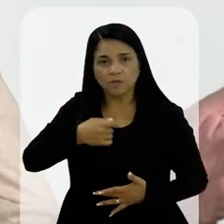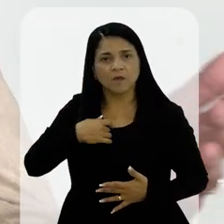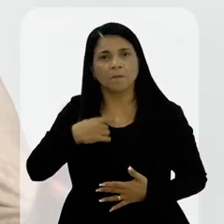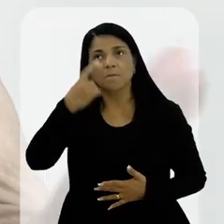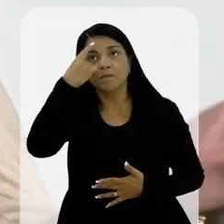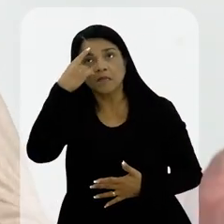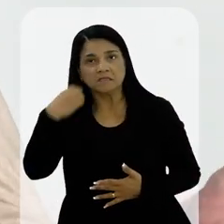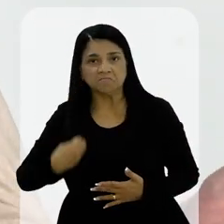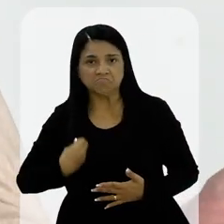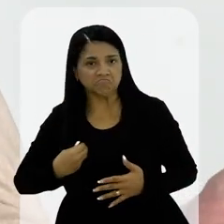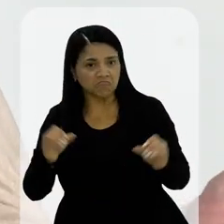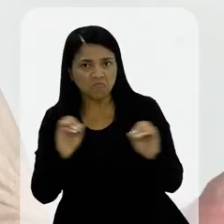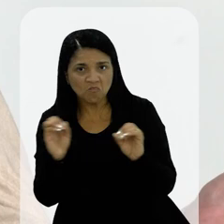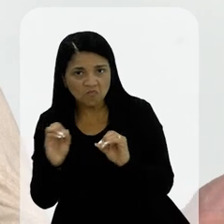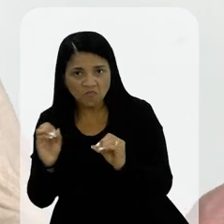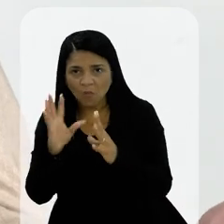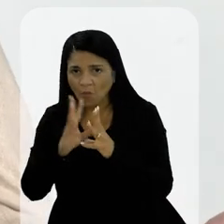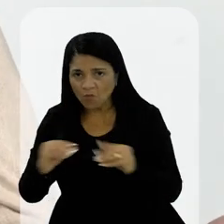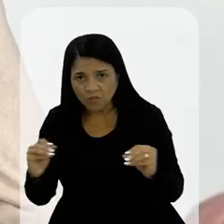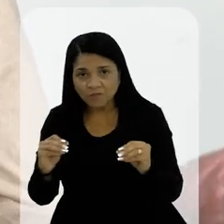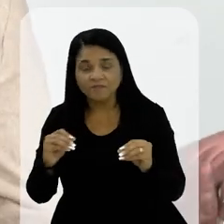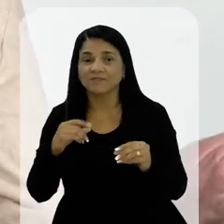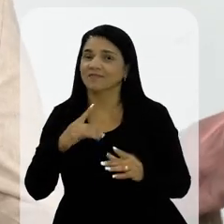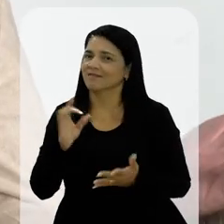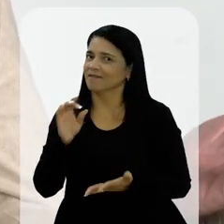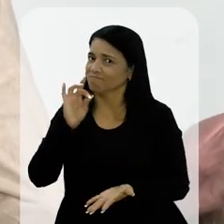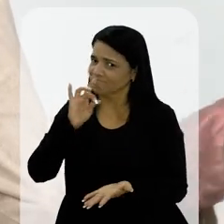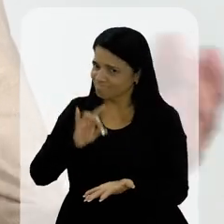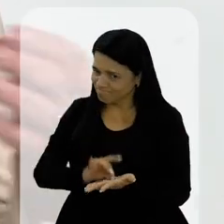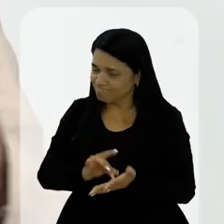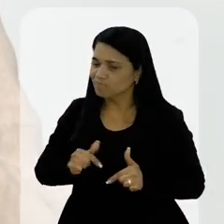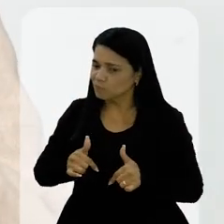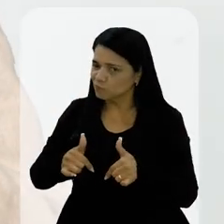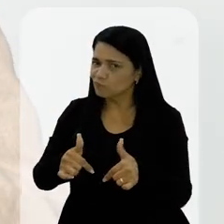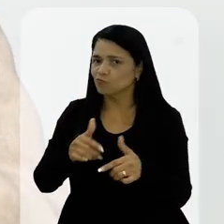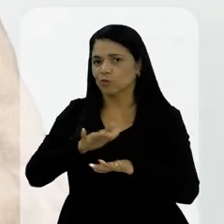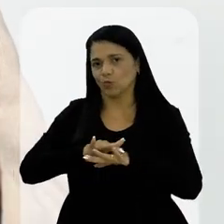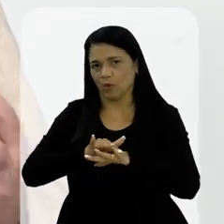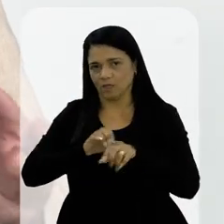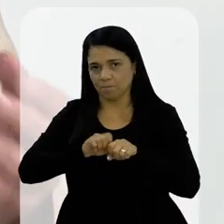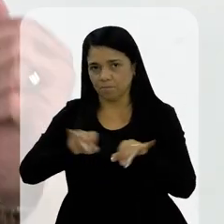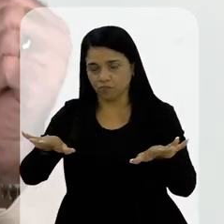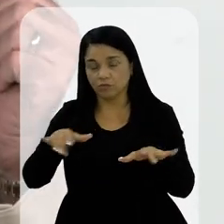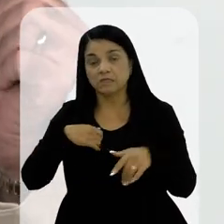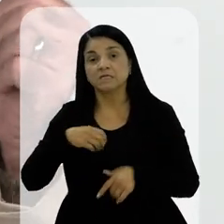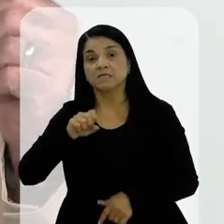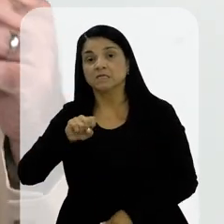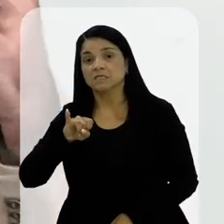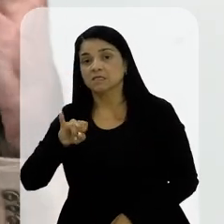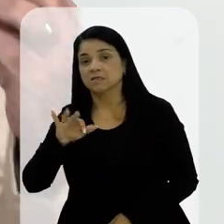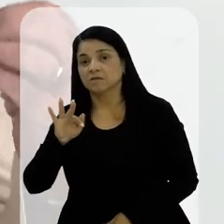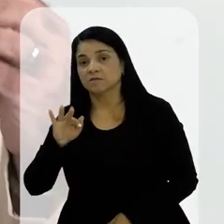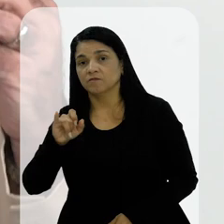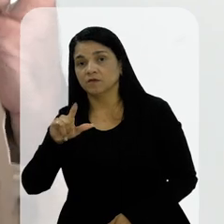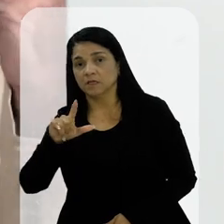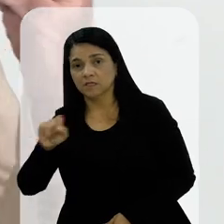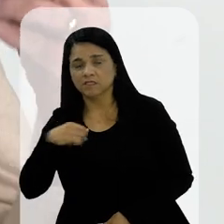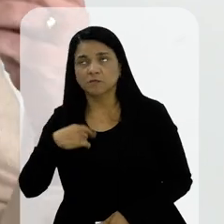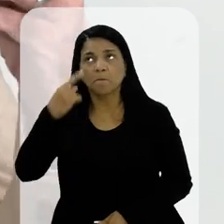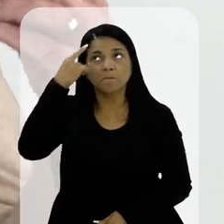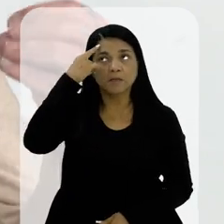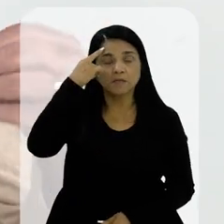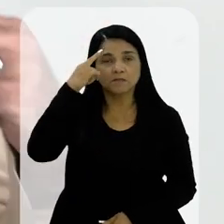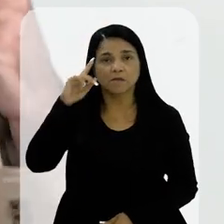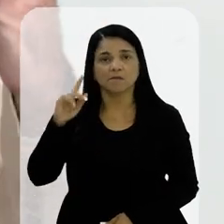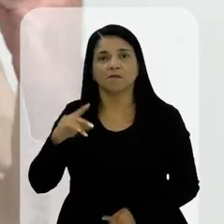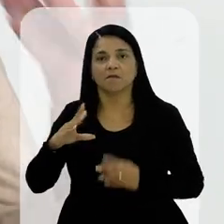a gente pensa que não existe mais e na realidade estão aí casos de sífilis, são casos que enquanto está